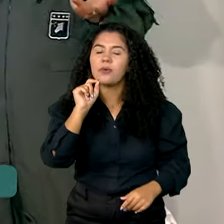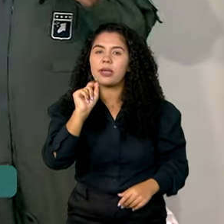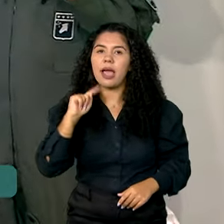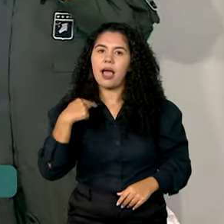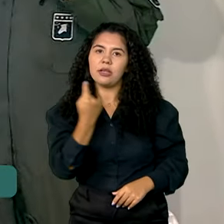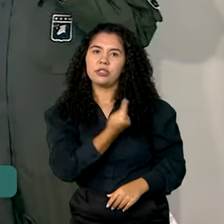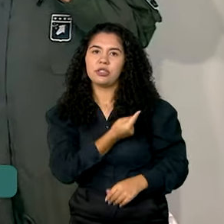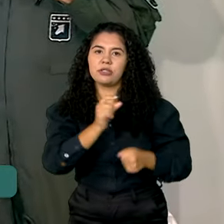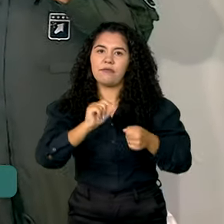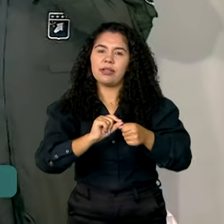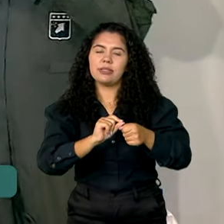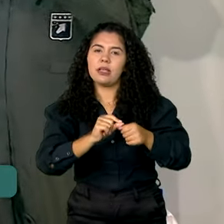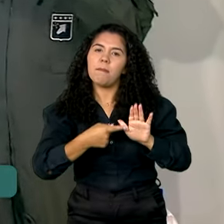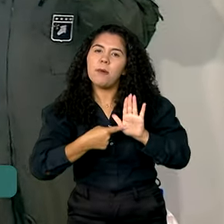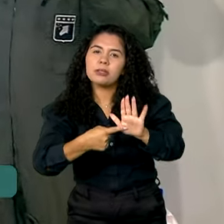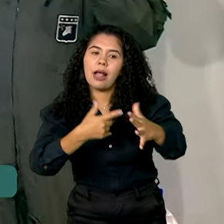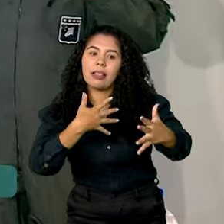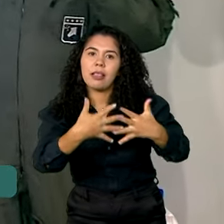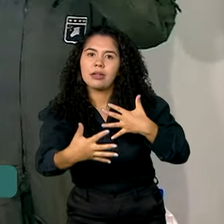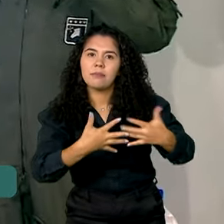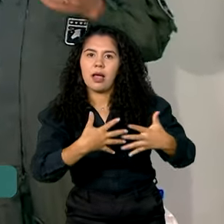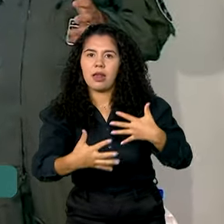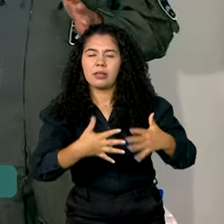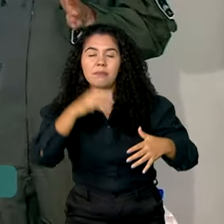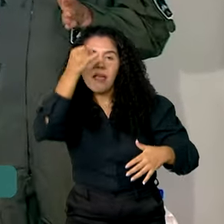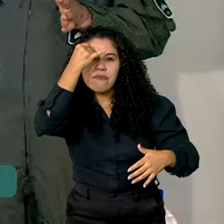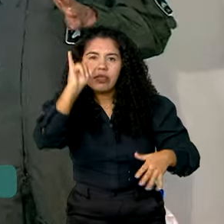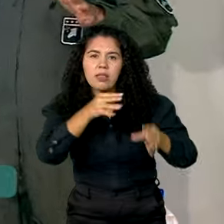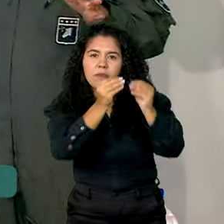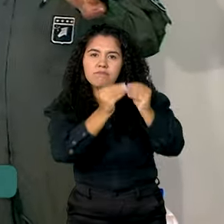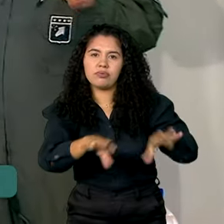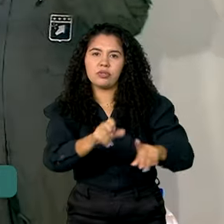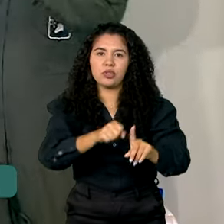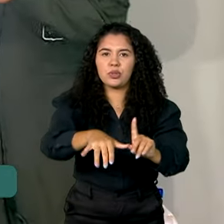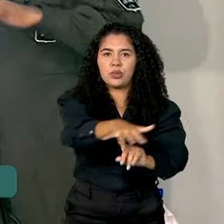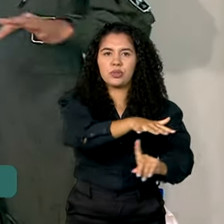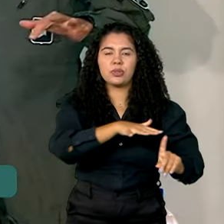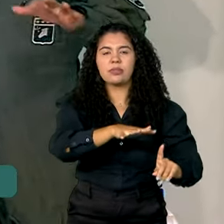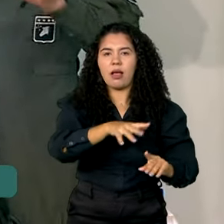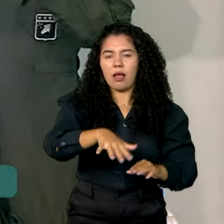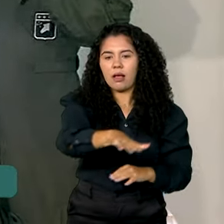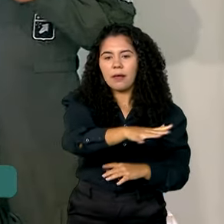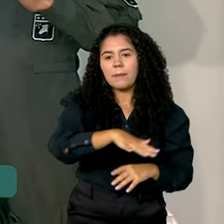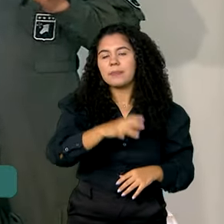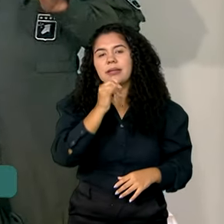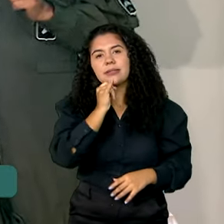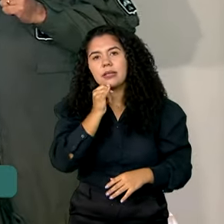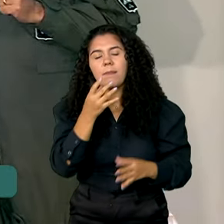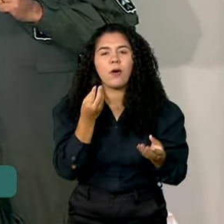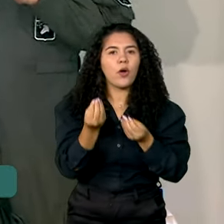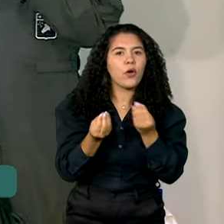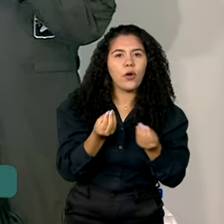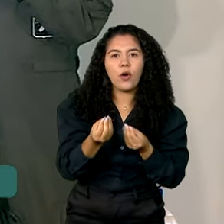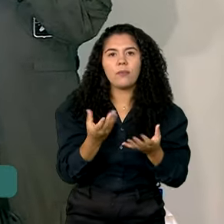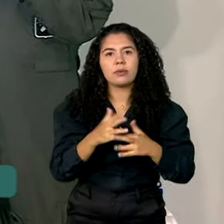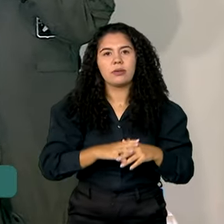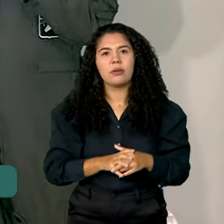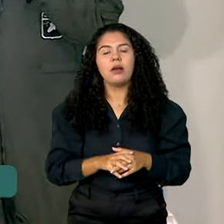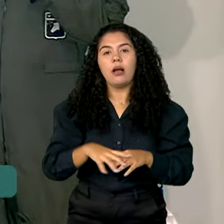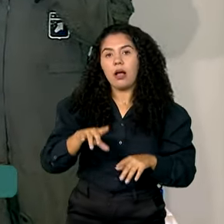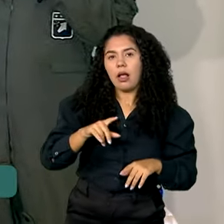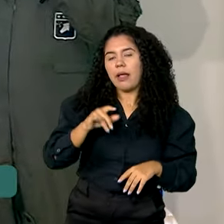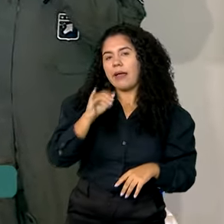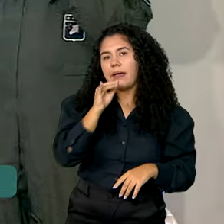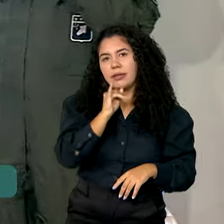transparente para o usuário, que afete o menos possível a sociedade, em termos de utilização do espaço aéreo. Afinal de